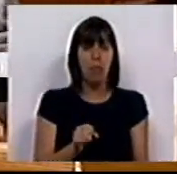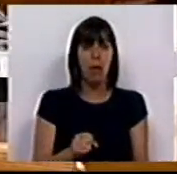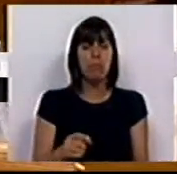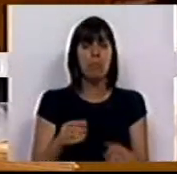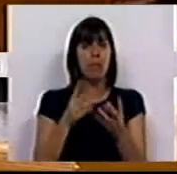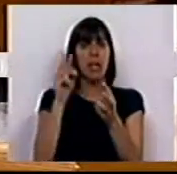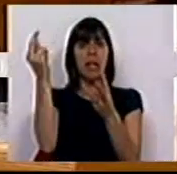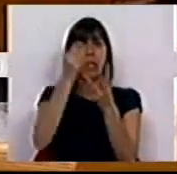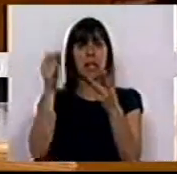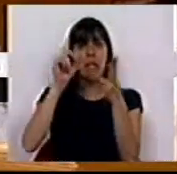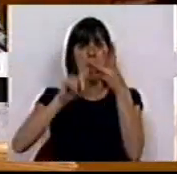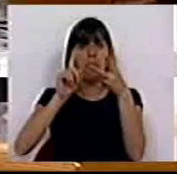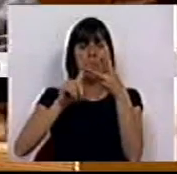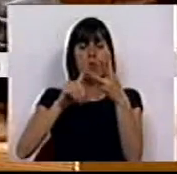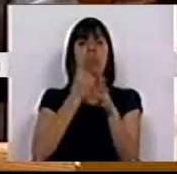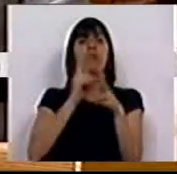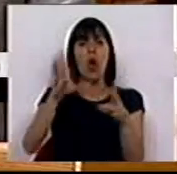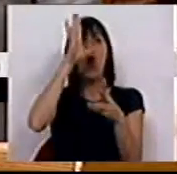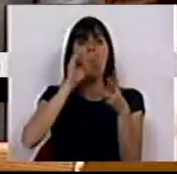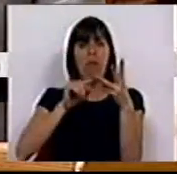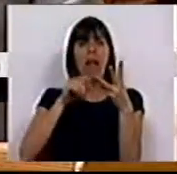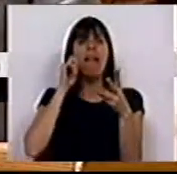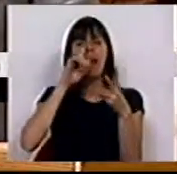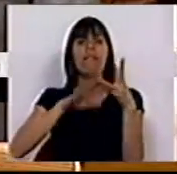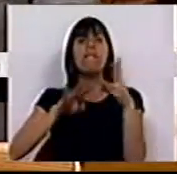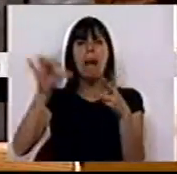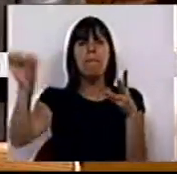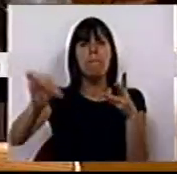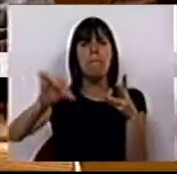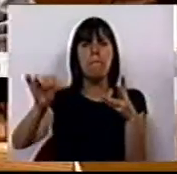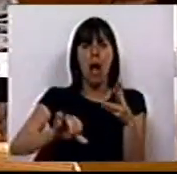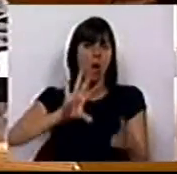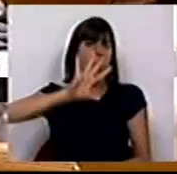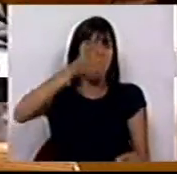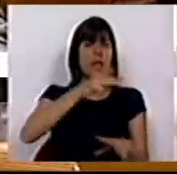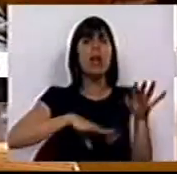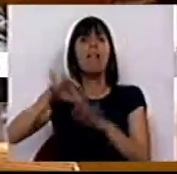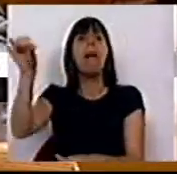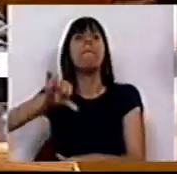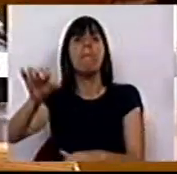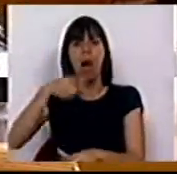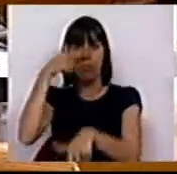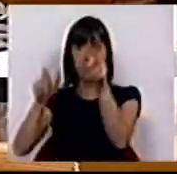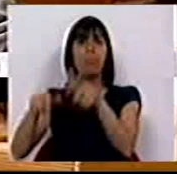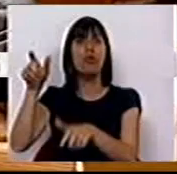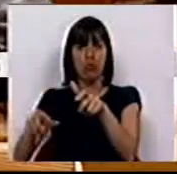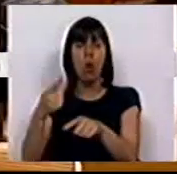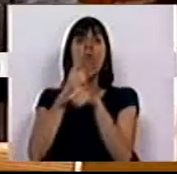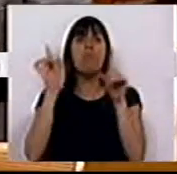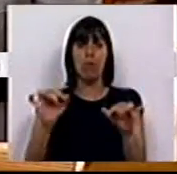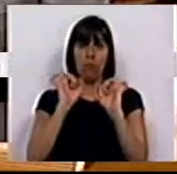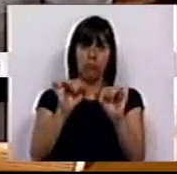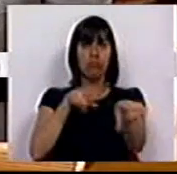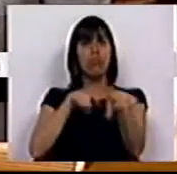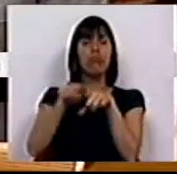a terceira via nesta matéria. Porque o Governo são aqueles que fazem mal. Fazem mal ao país e fazem mal às pessoas. Porque as